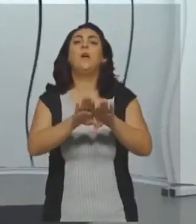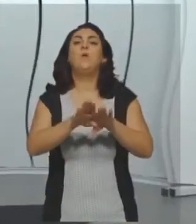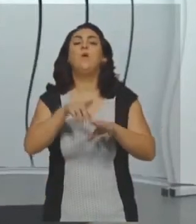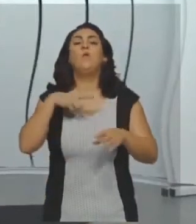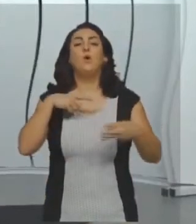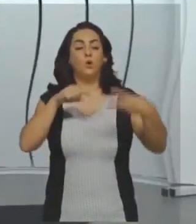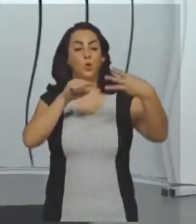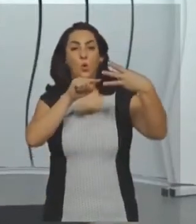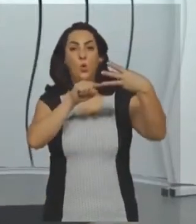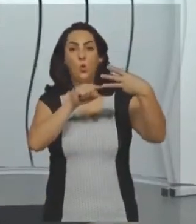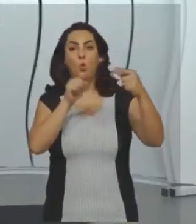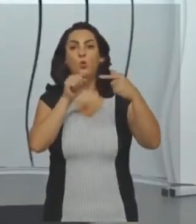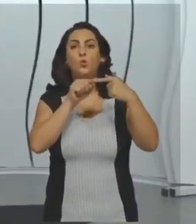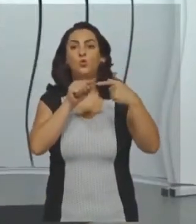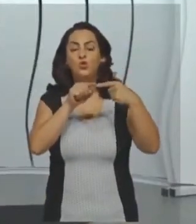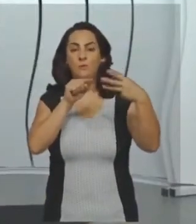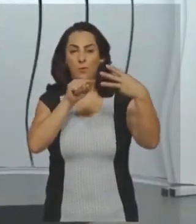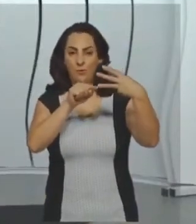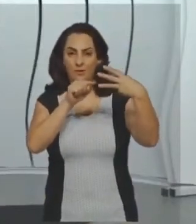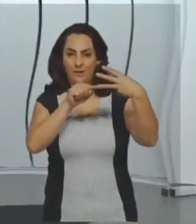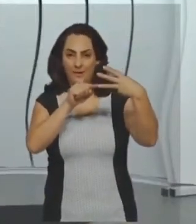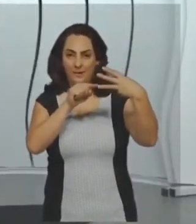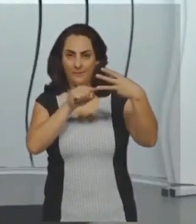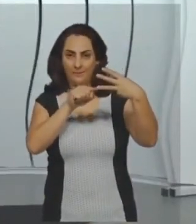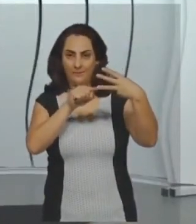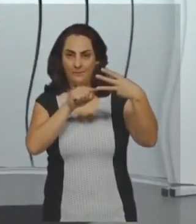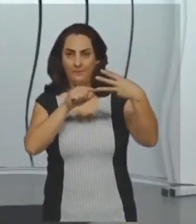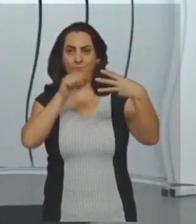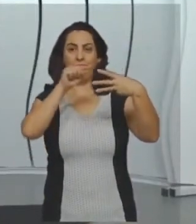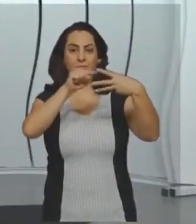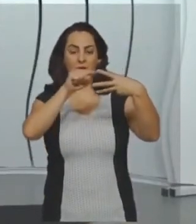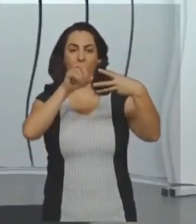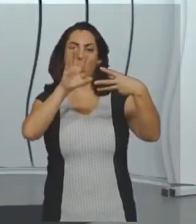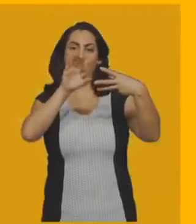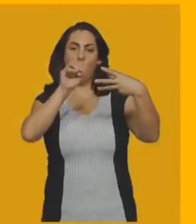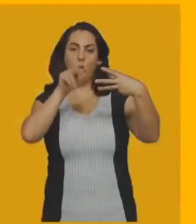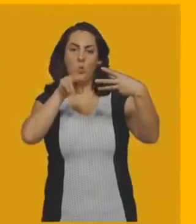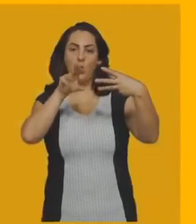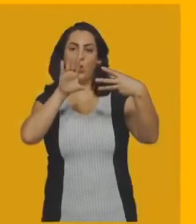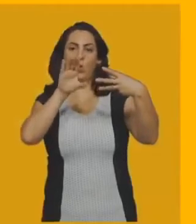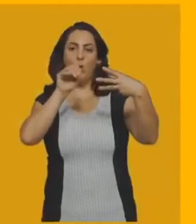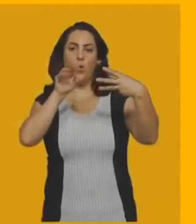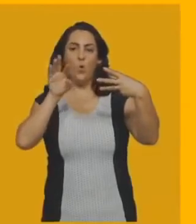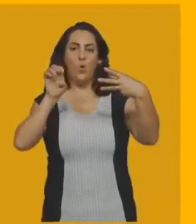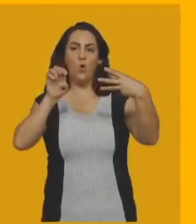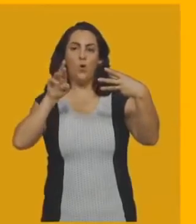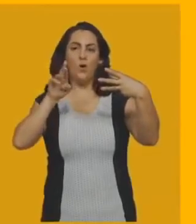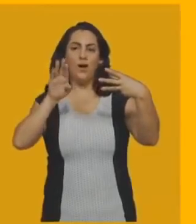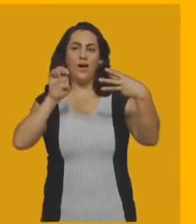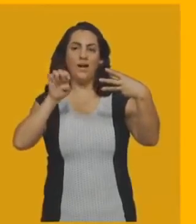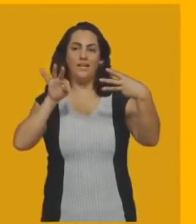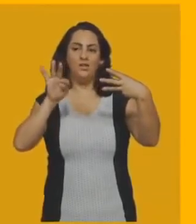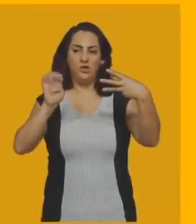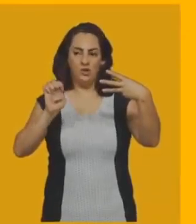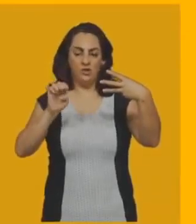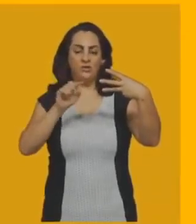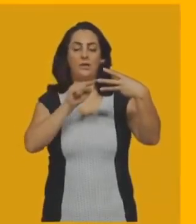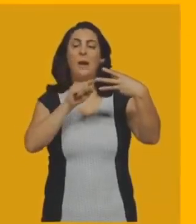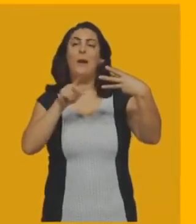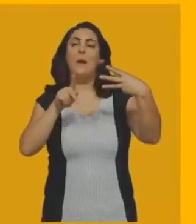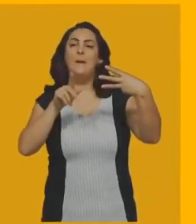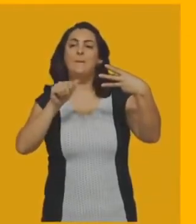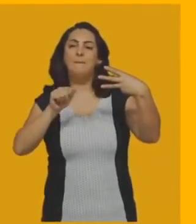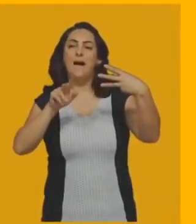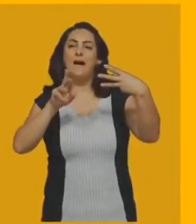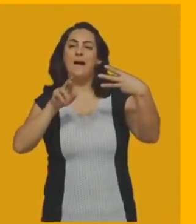Então, eu já expliquei para vocês o que que são retas concorrentes, né? Então, aqui eu tenho uma reta, tem que ter pelo menos um ponto em